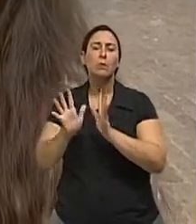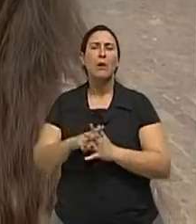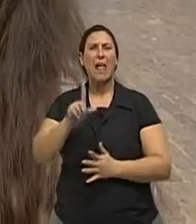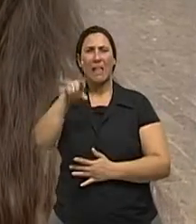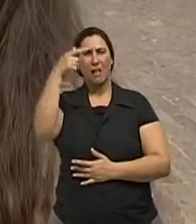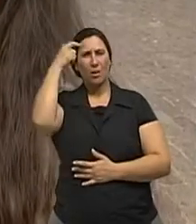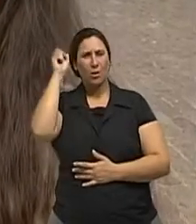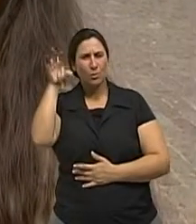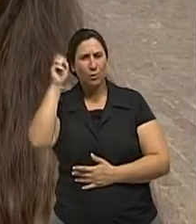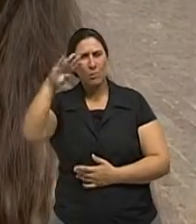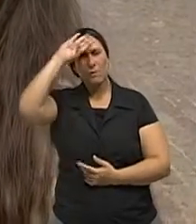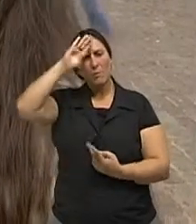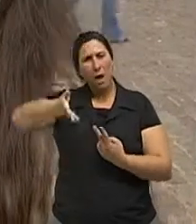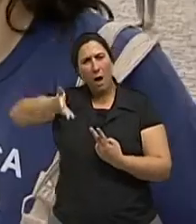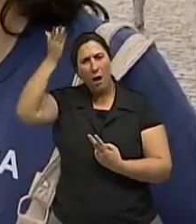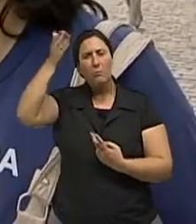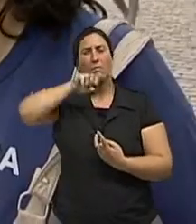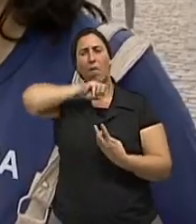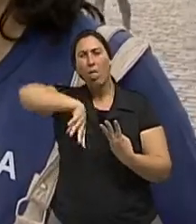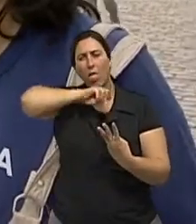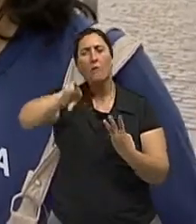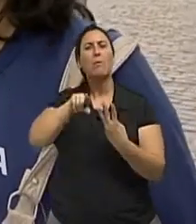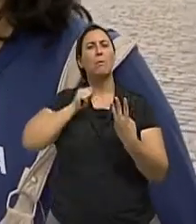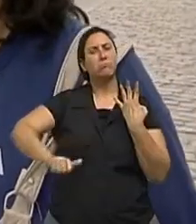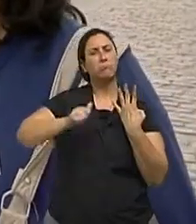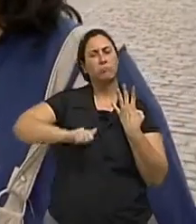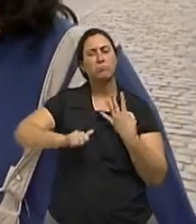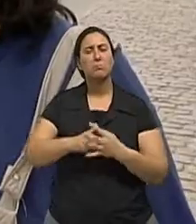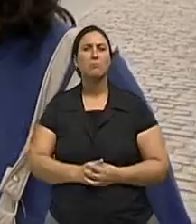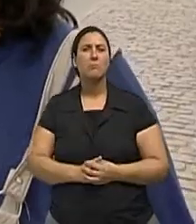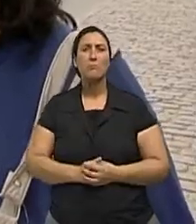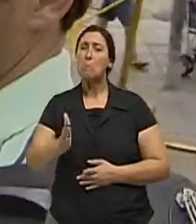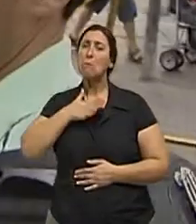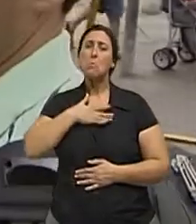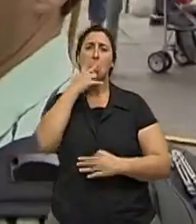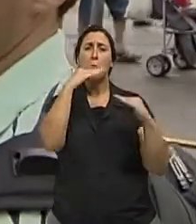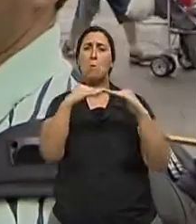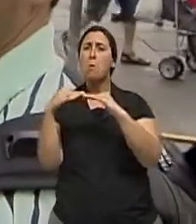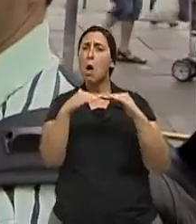febre alta, vômito e diarreia. Para mim, os sintomas são iguais, né?